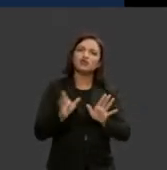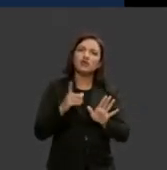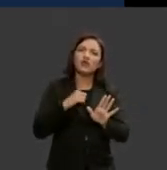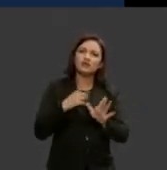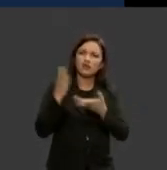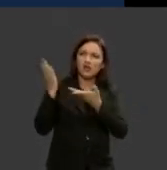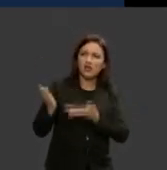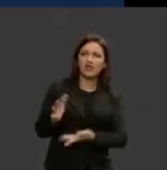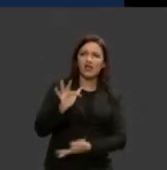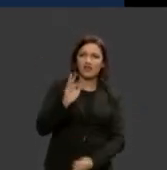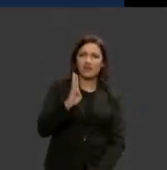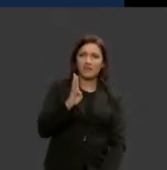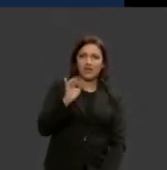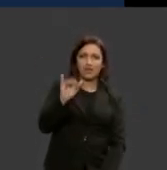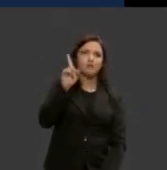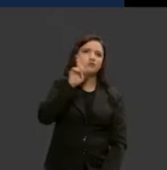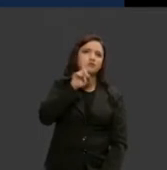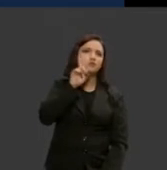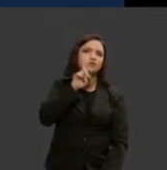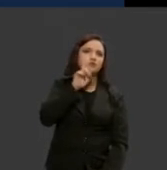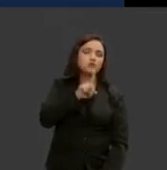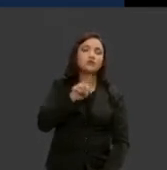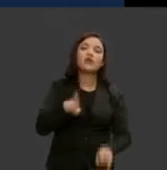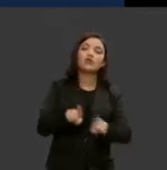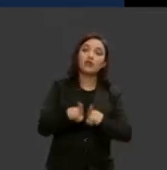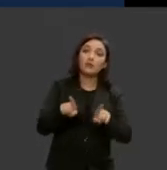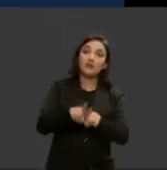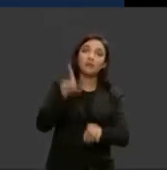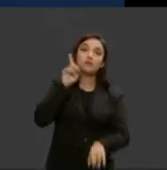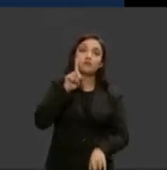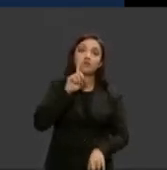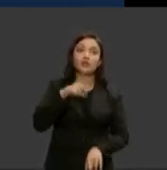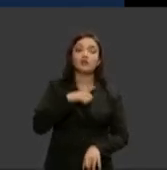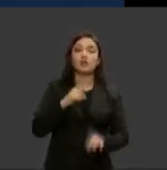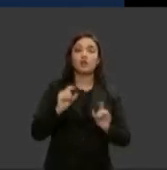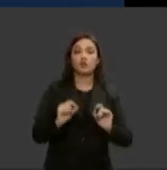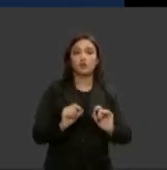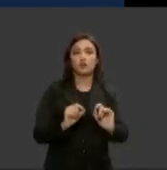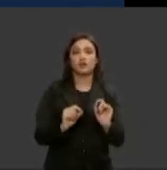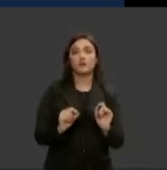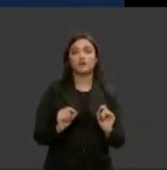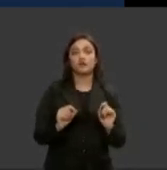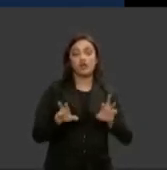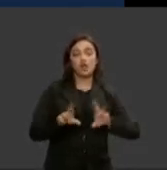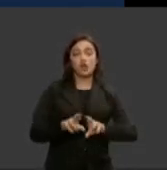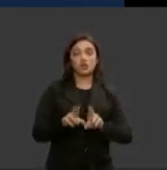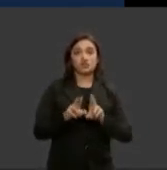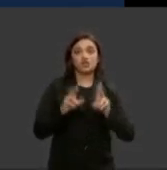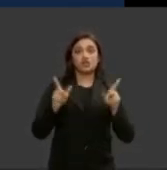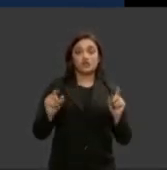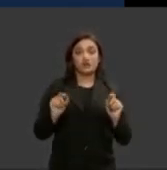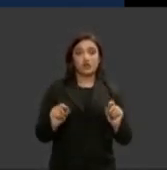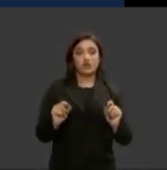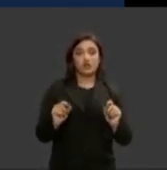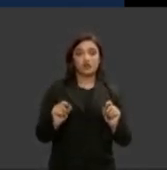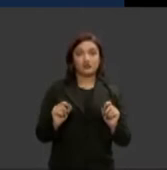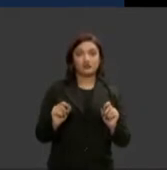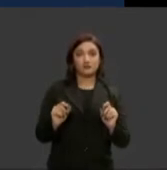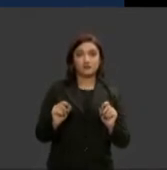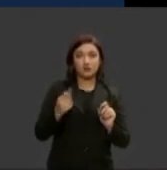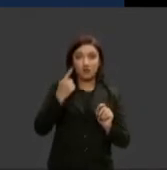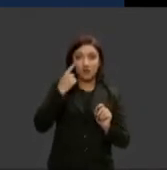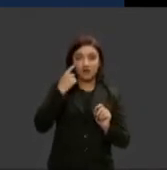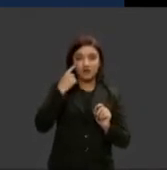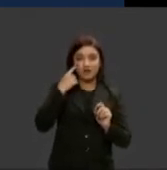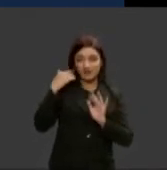FBI também lá existe uma diferença significativa que no último quadrante abaixo à